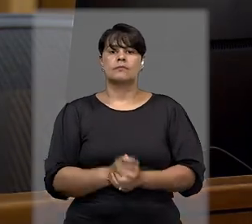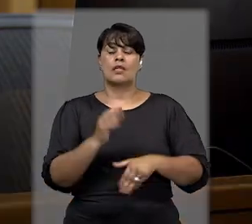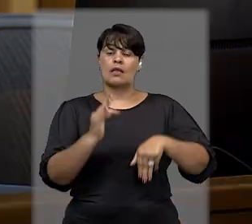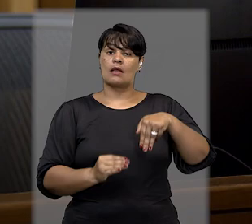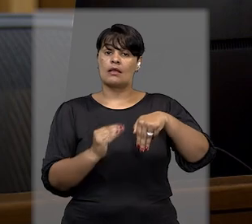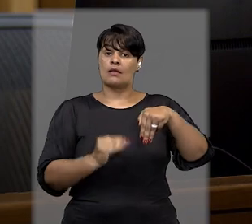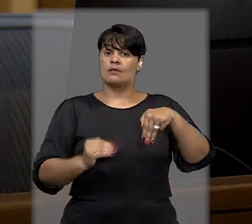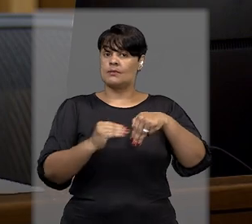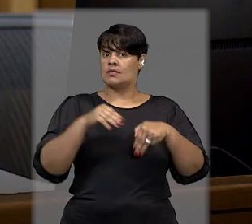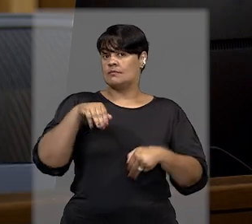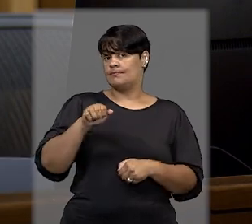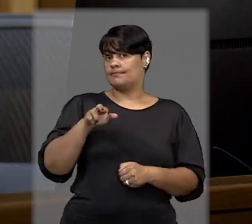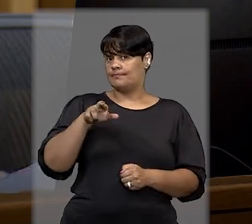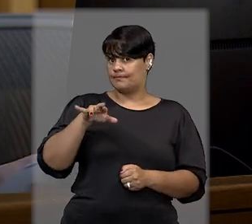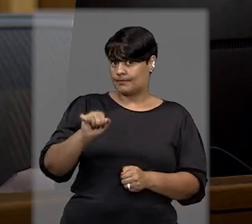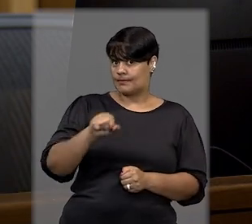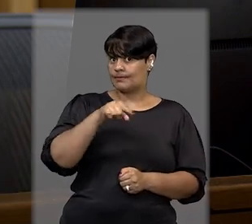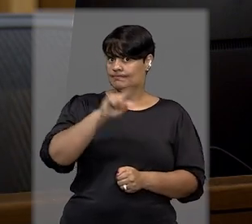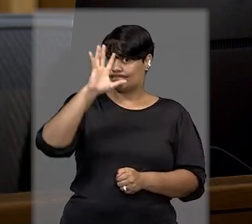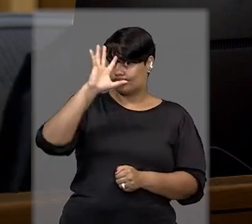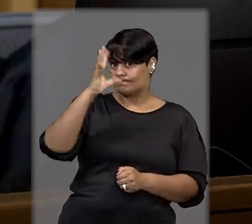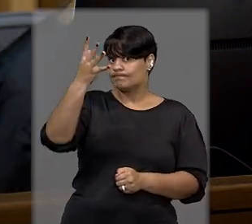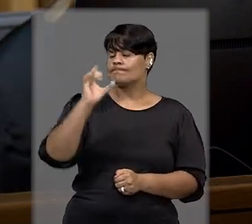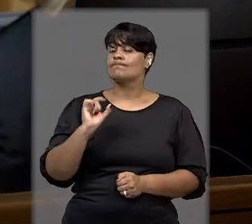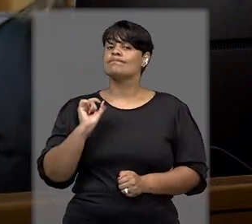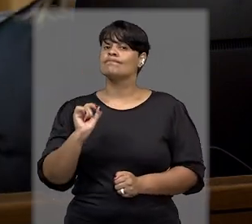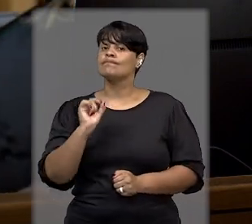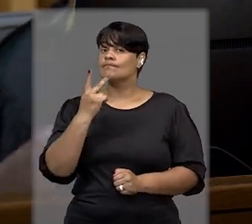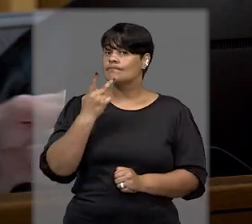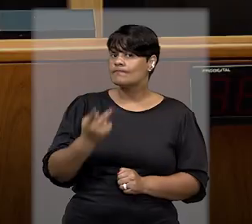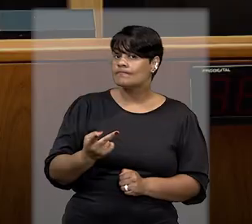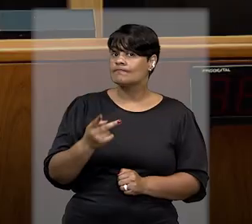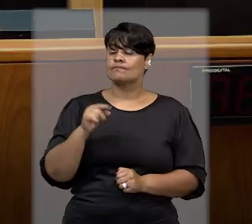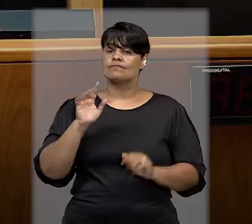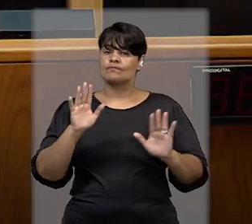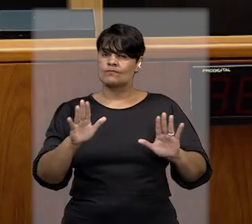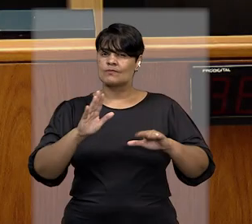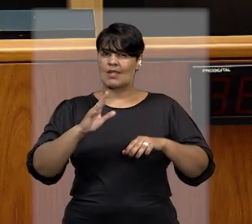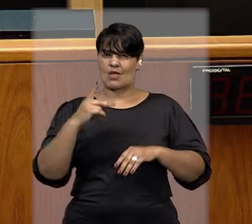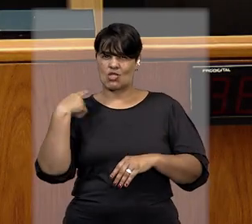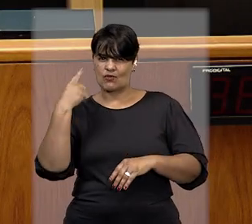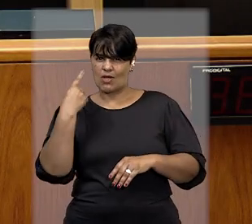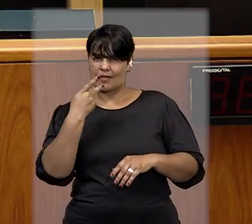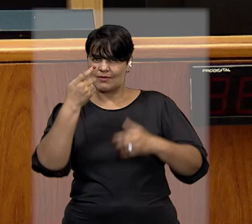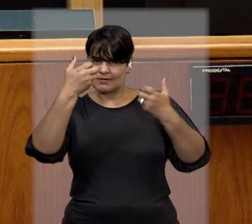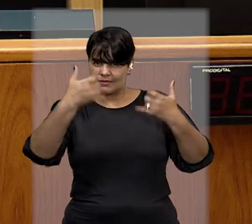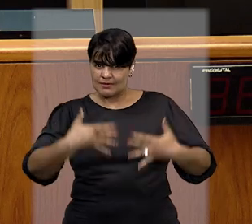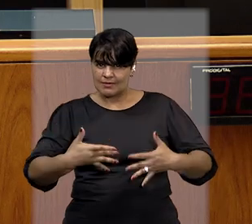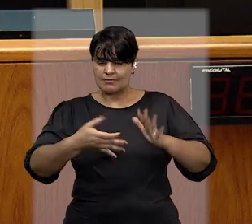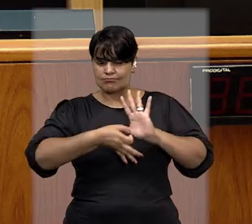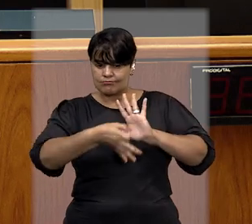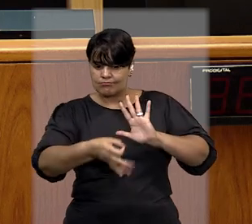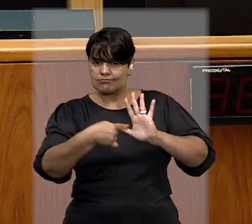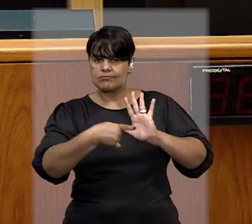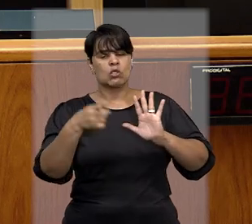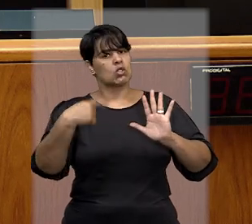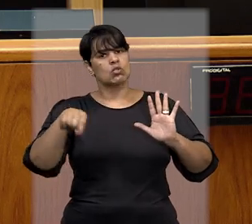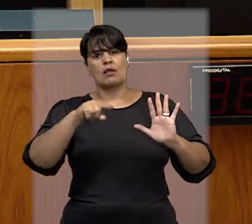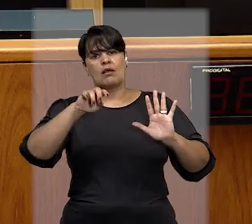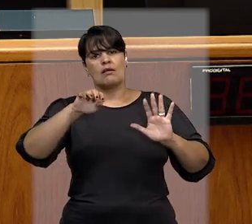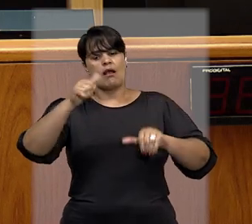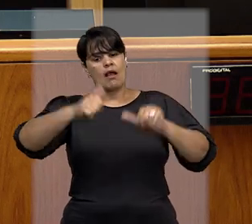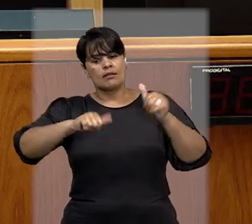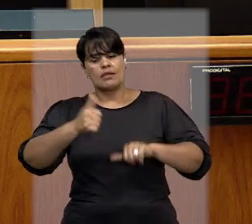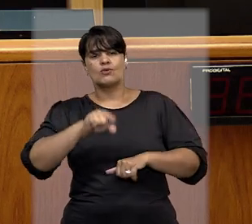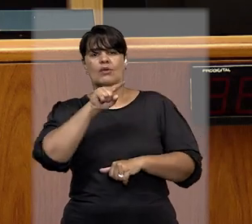a ministra Maria Tereza de Assis Moura lembrou que os argumentos citados pela defesa ainda não foram analisados pelo TJ de